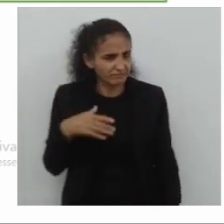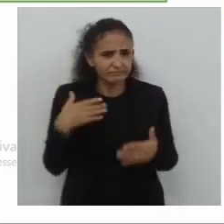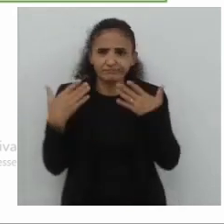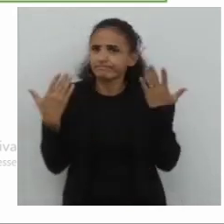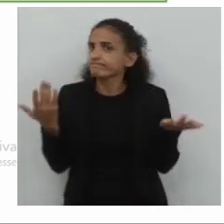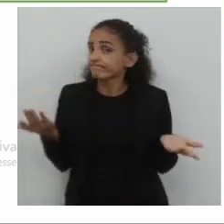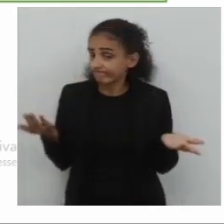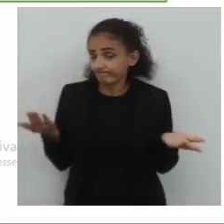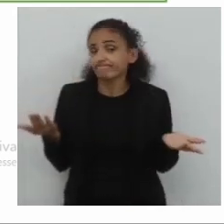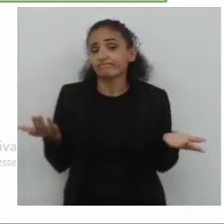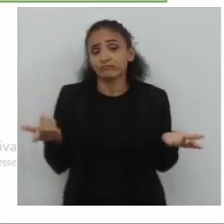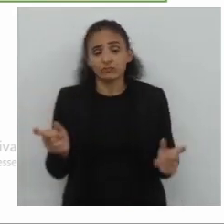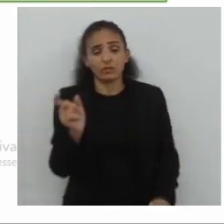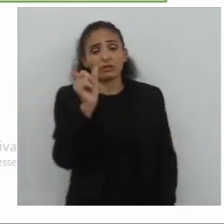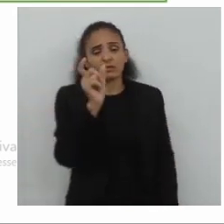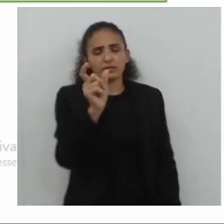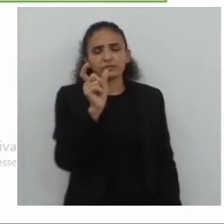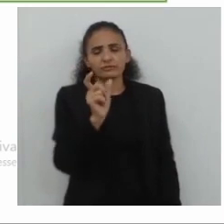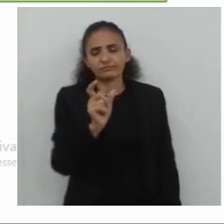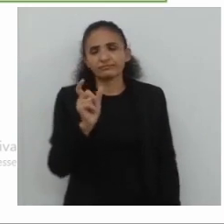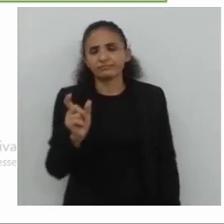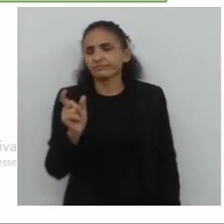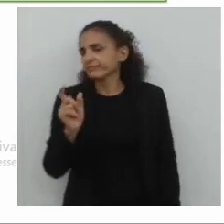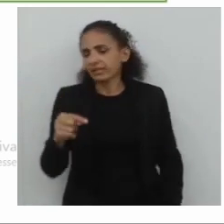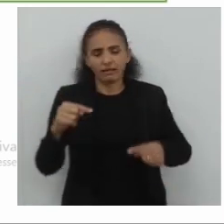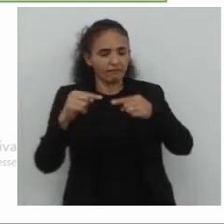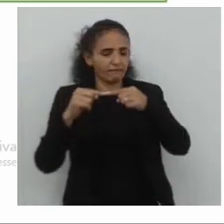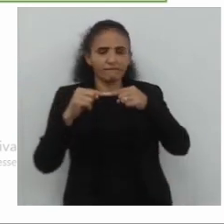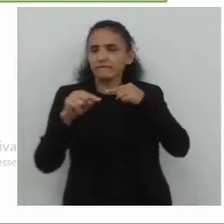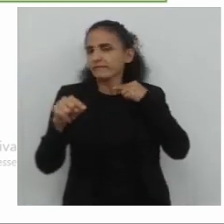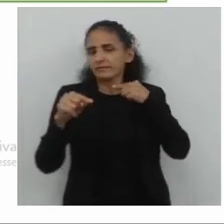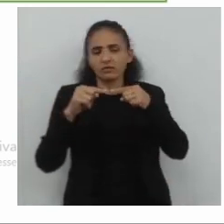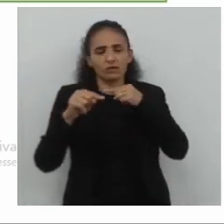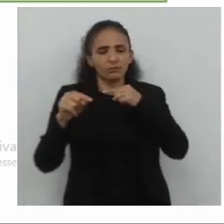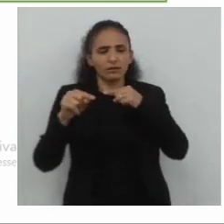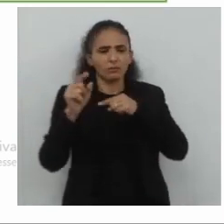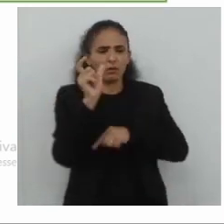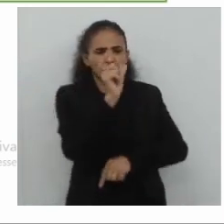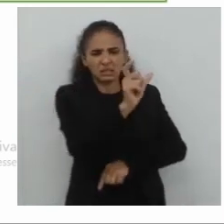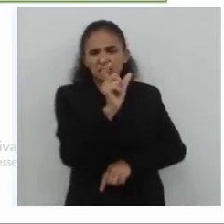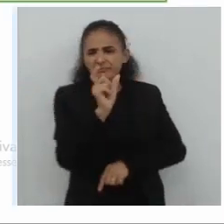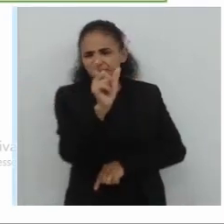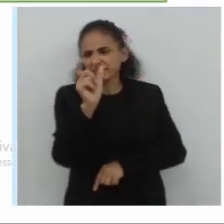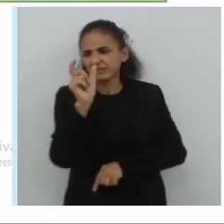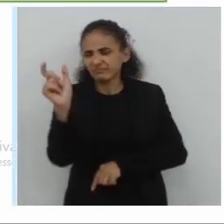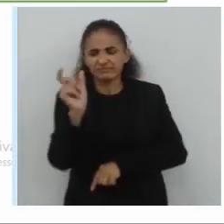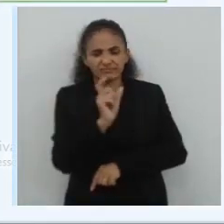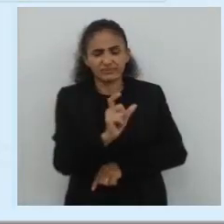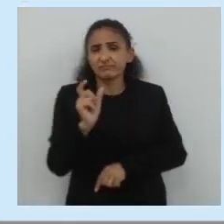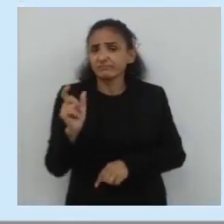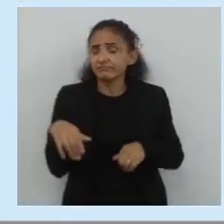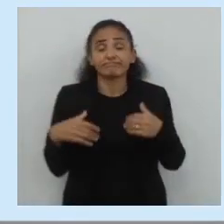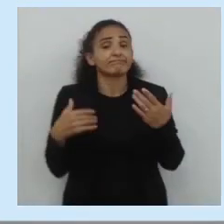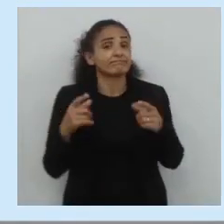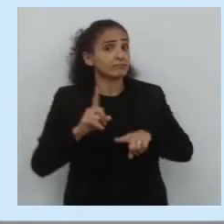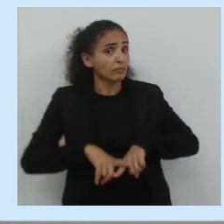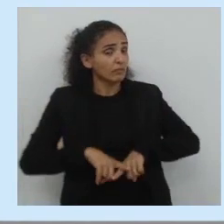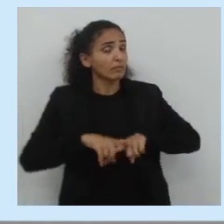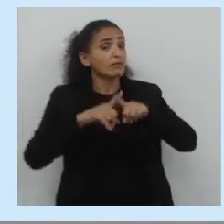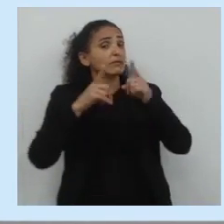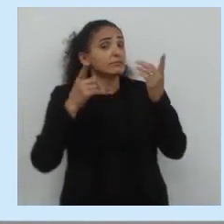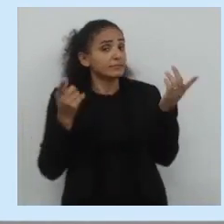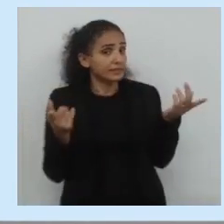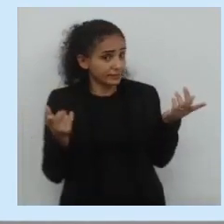que na segunda fala, as palavras, parece, as palavras estão soltas. Então, veja só, embora